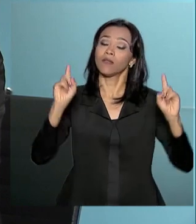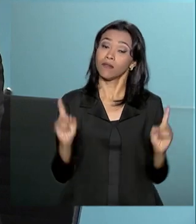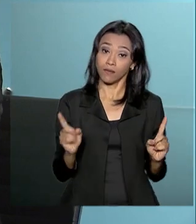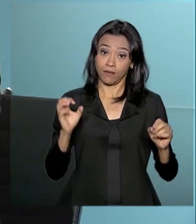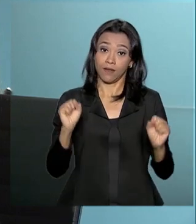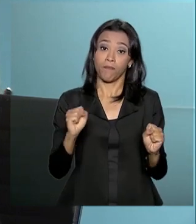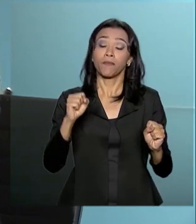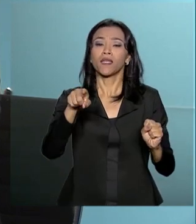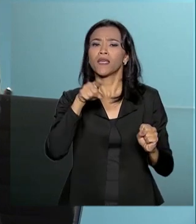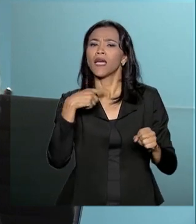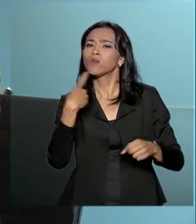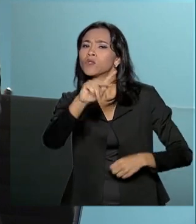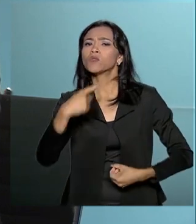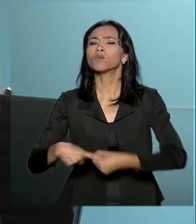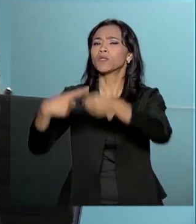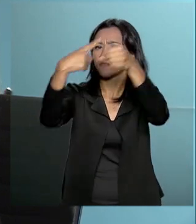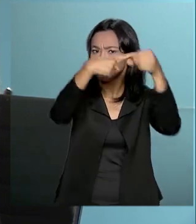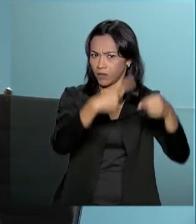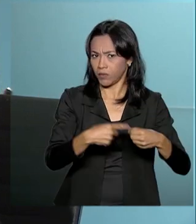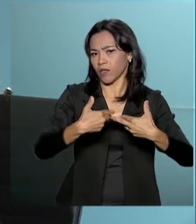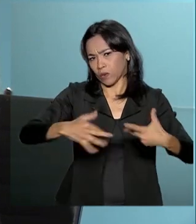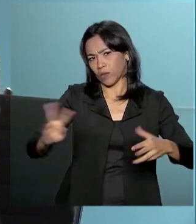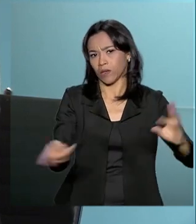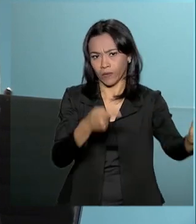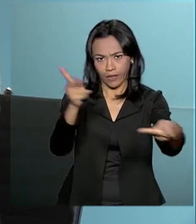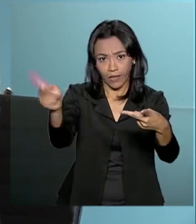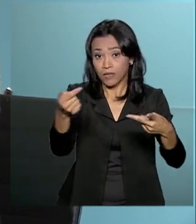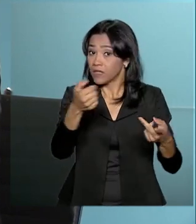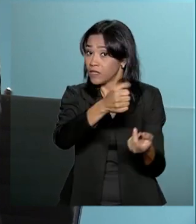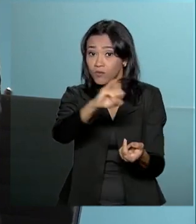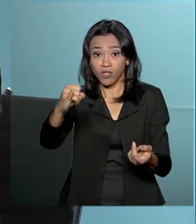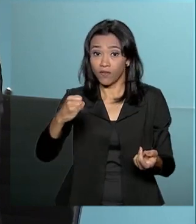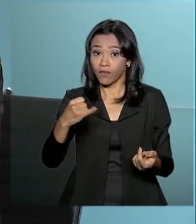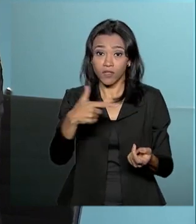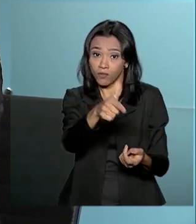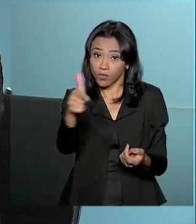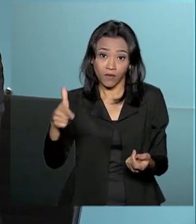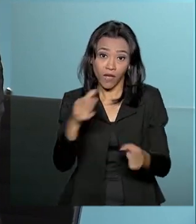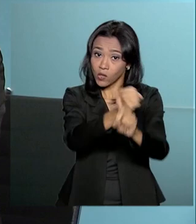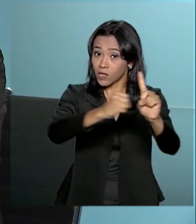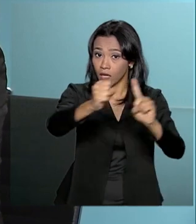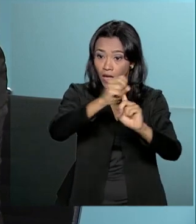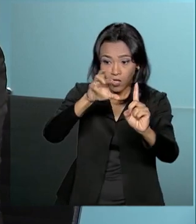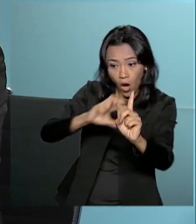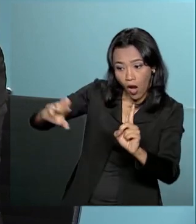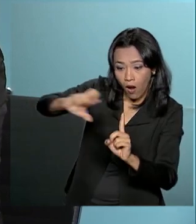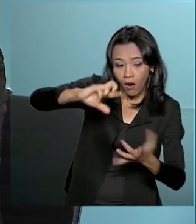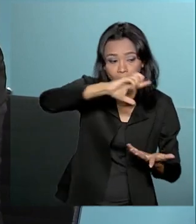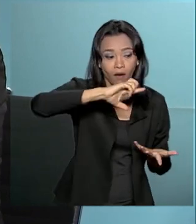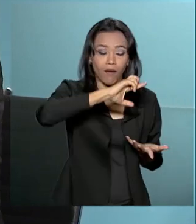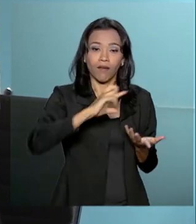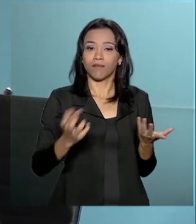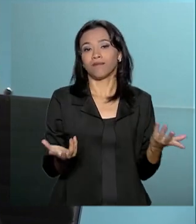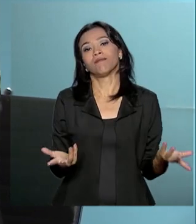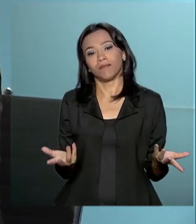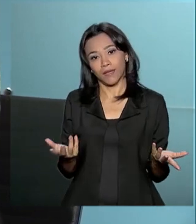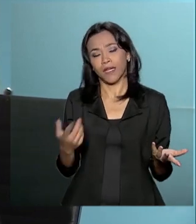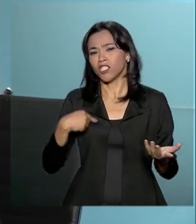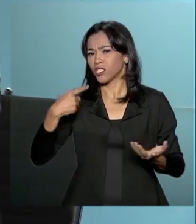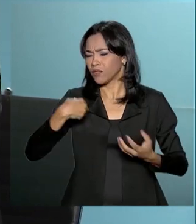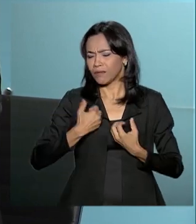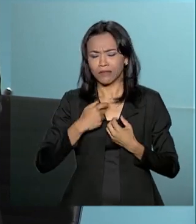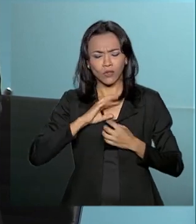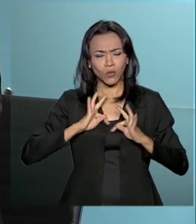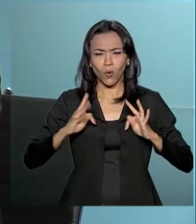município, que é onde as coisas acontecem, e sem esse cidadão a gente não trabalha. Hoje a ouvidoria dá todas as ferramentas para que esse cidadão possa denunciar.